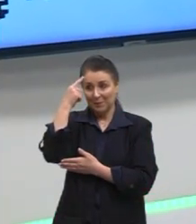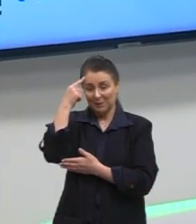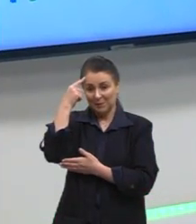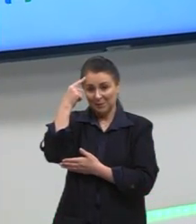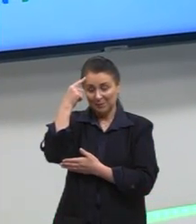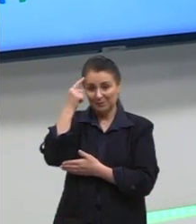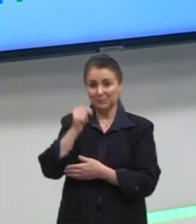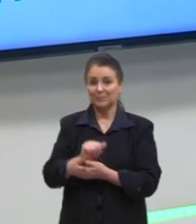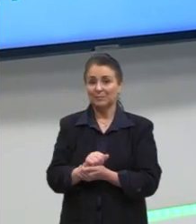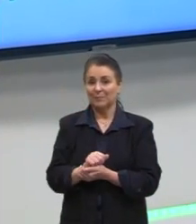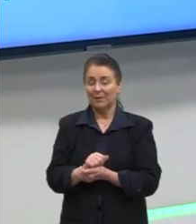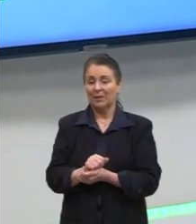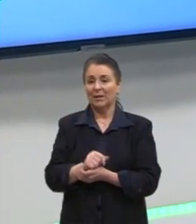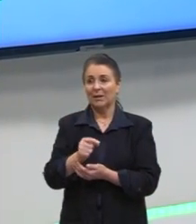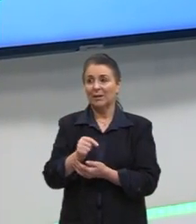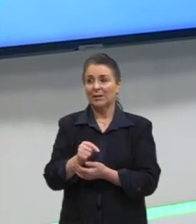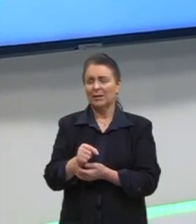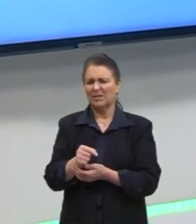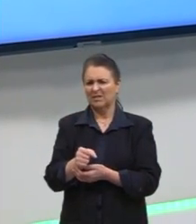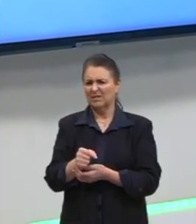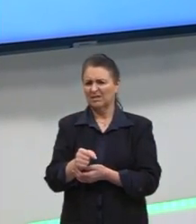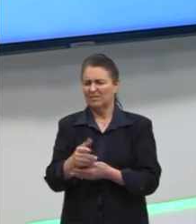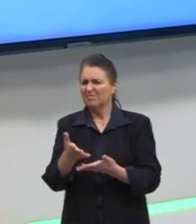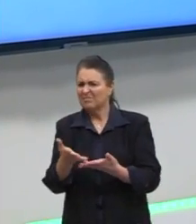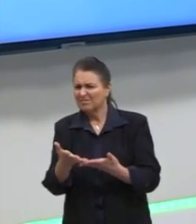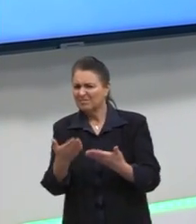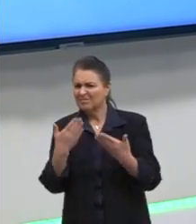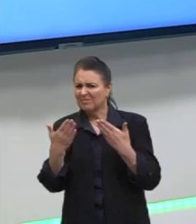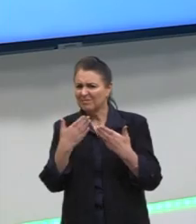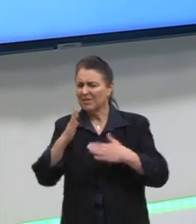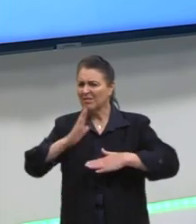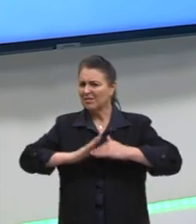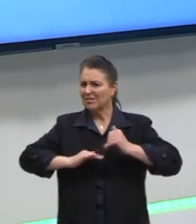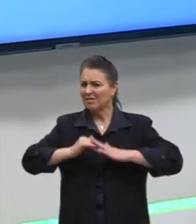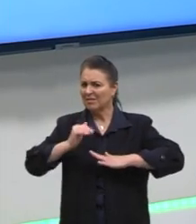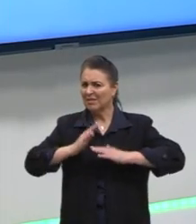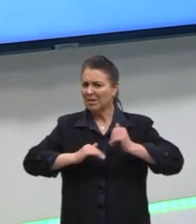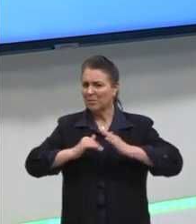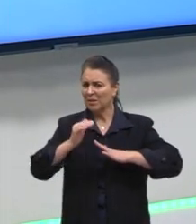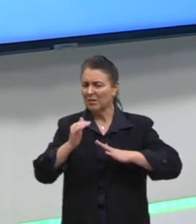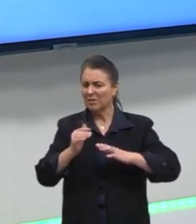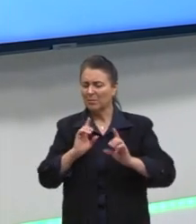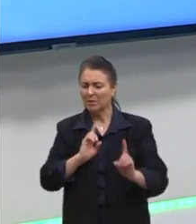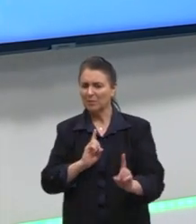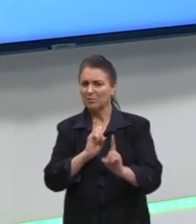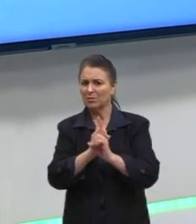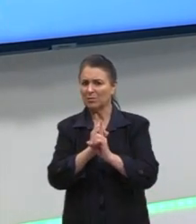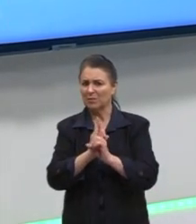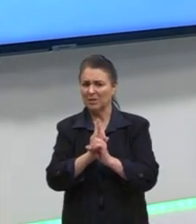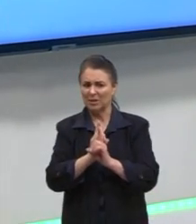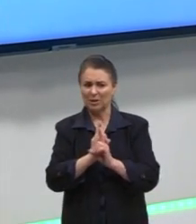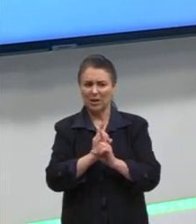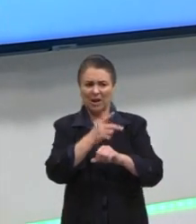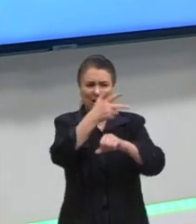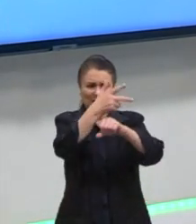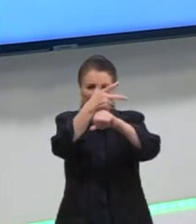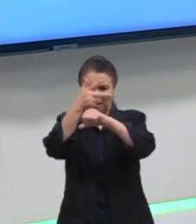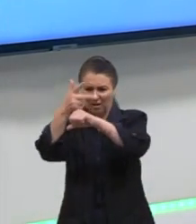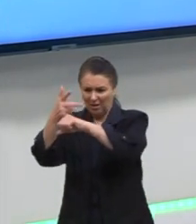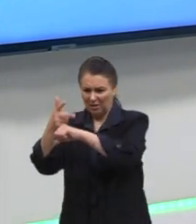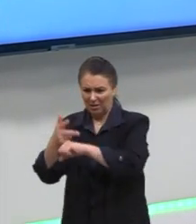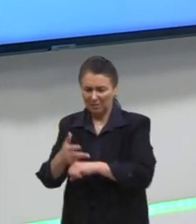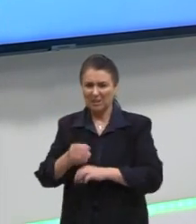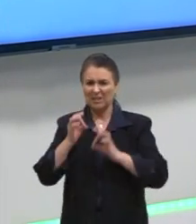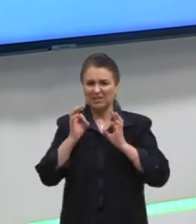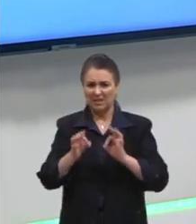vamos parar e vamos pensar será que na prática para determinar ali qual a posição da câmera a gente ia pegar